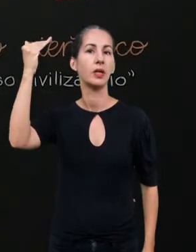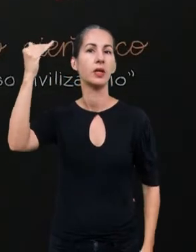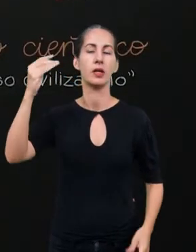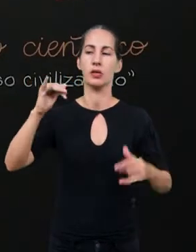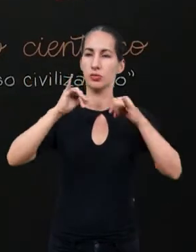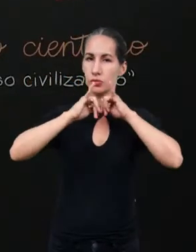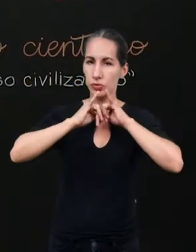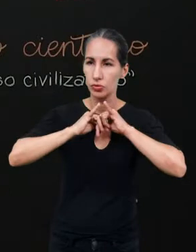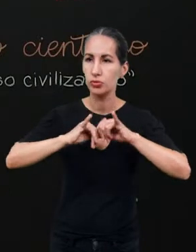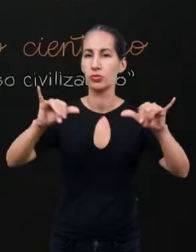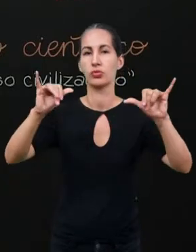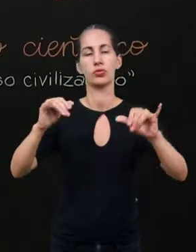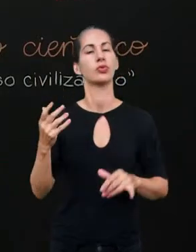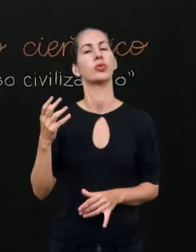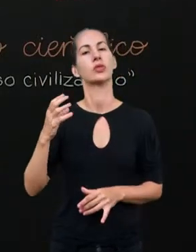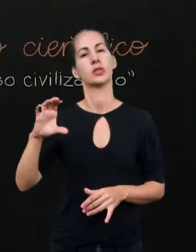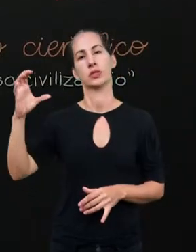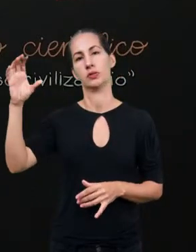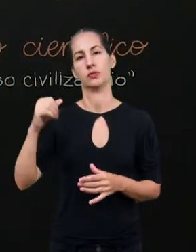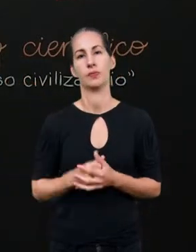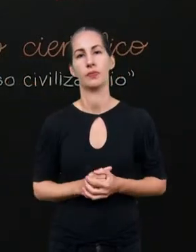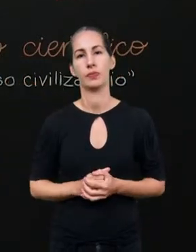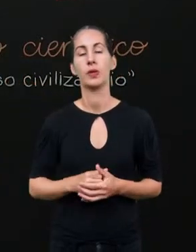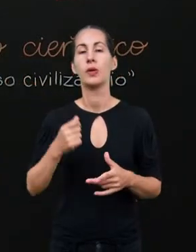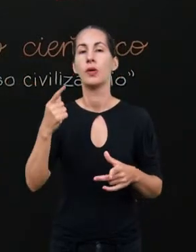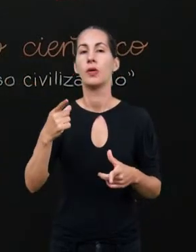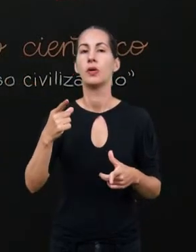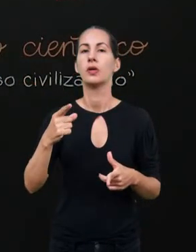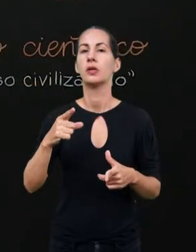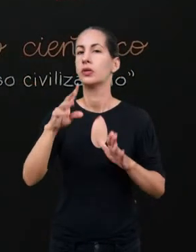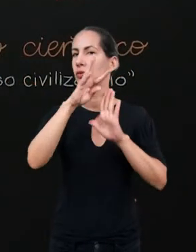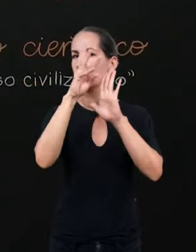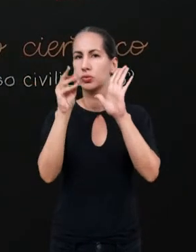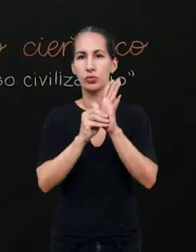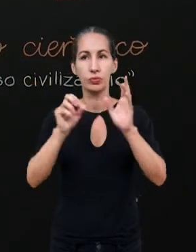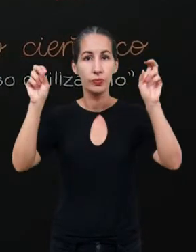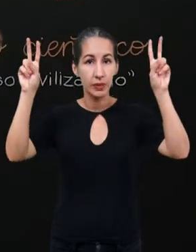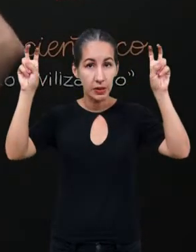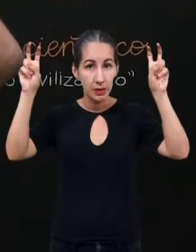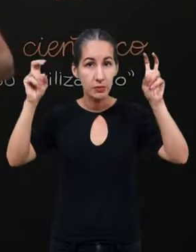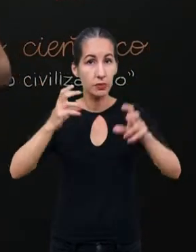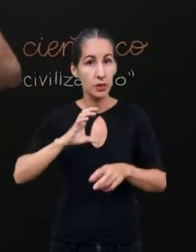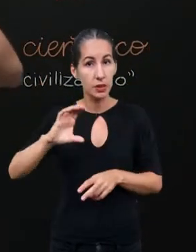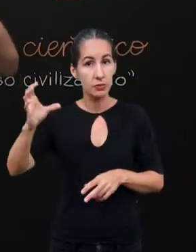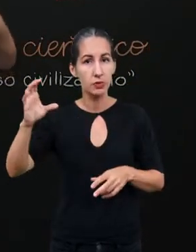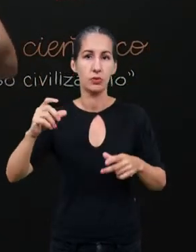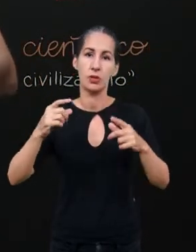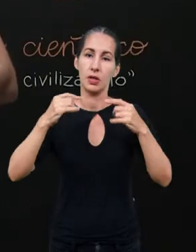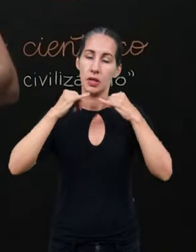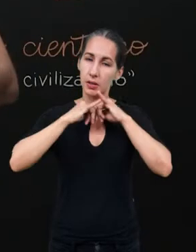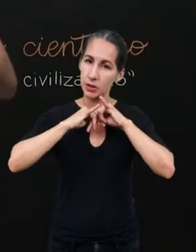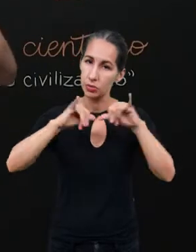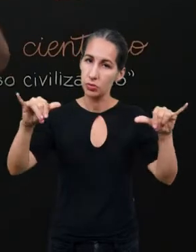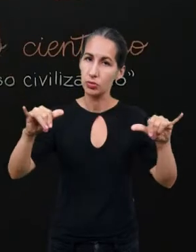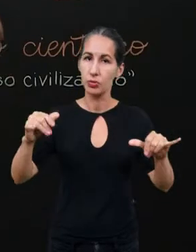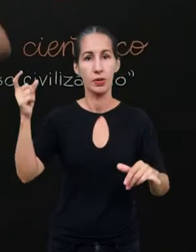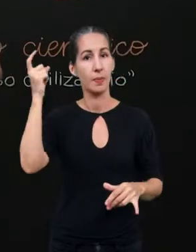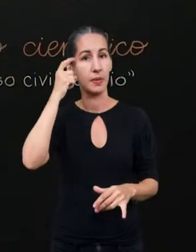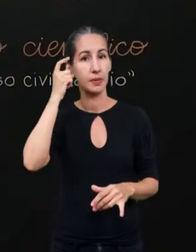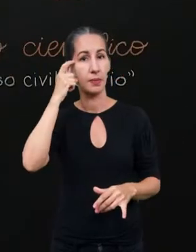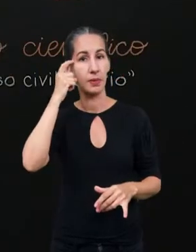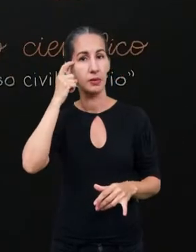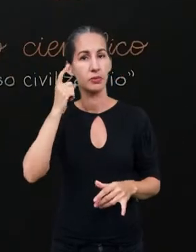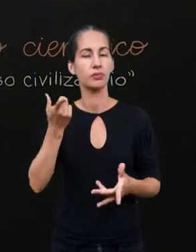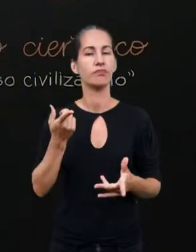discurso científico. Científico com todas as aspas possíveis. Ele é mais um discurso ideológico. Uma